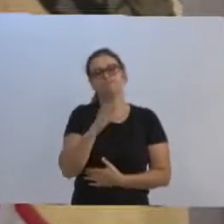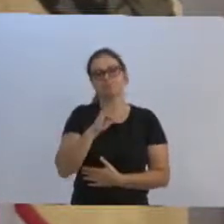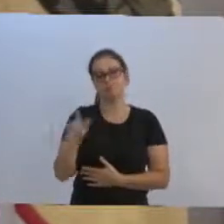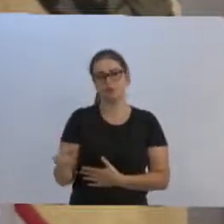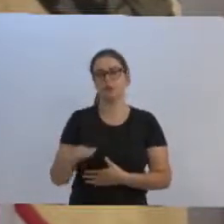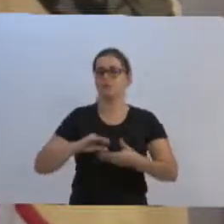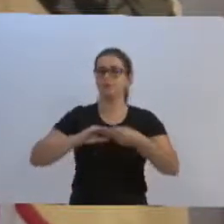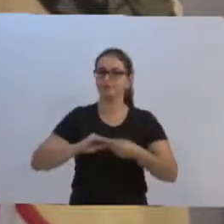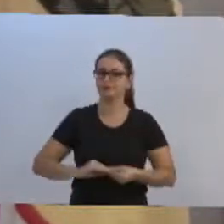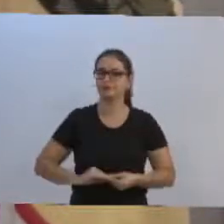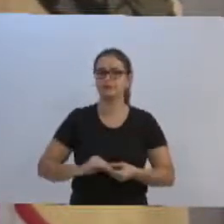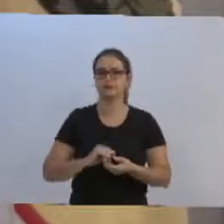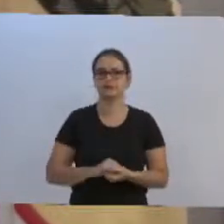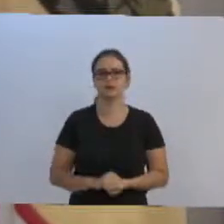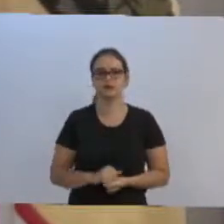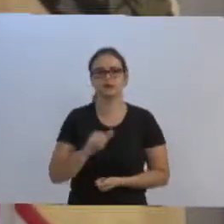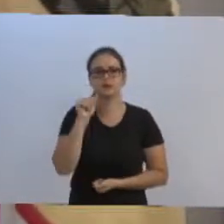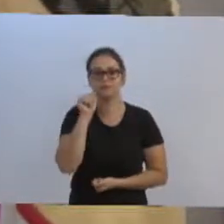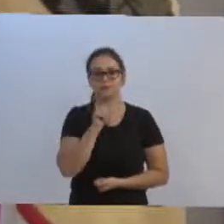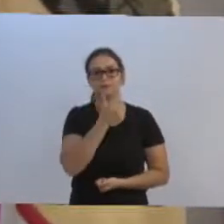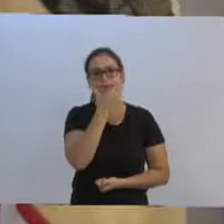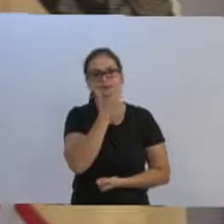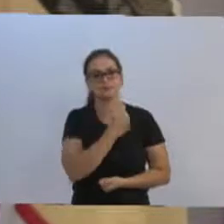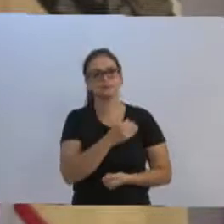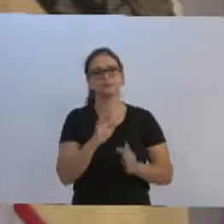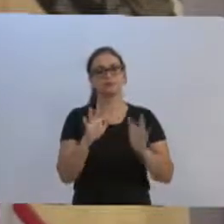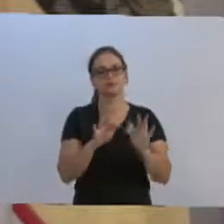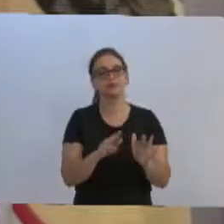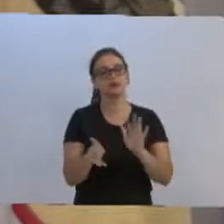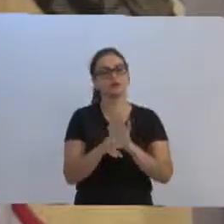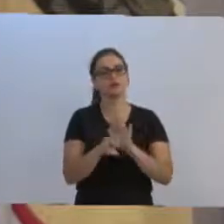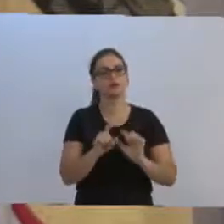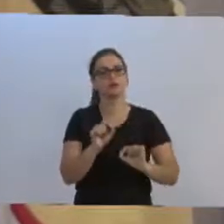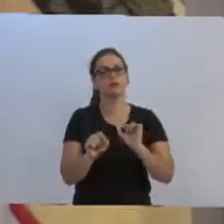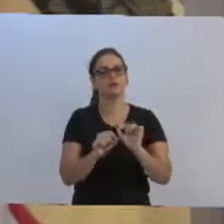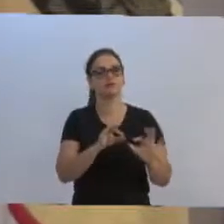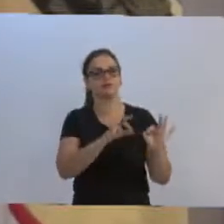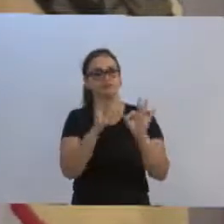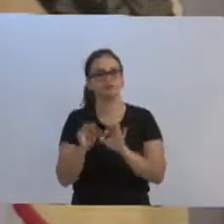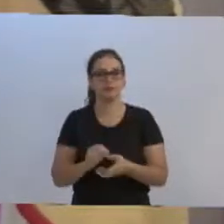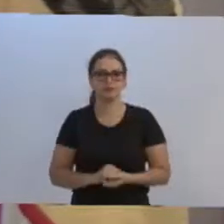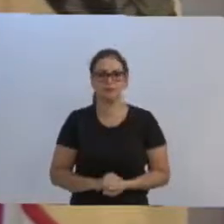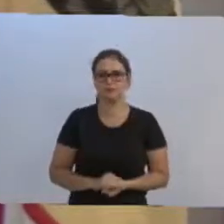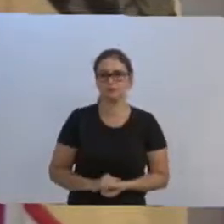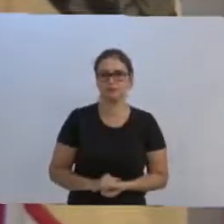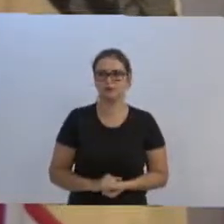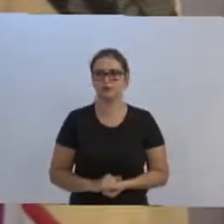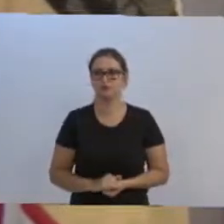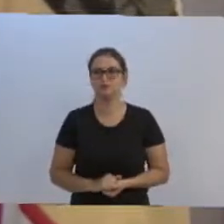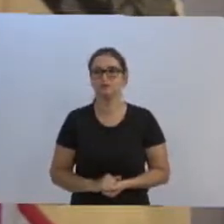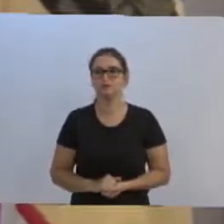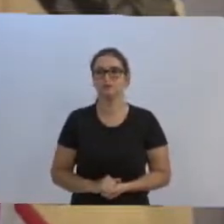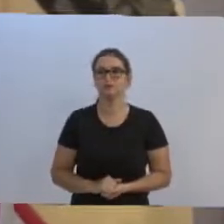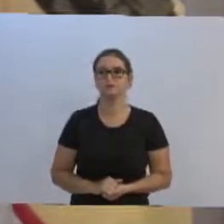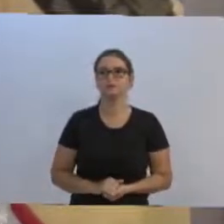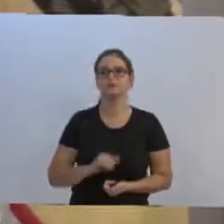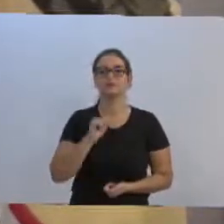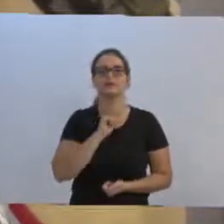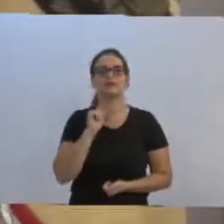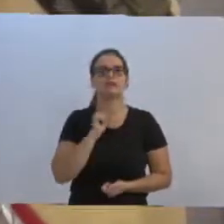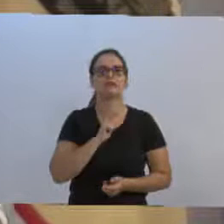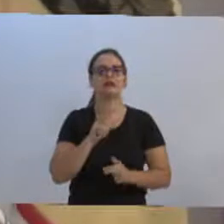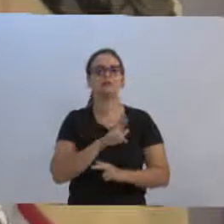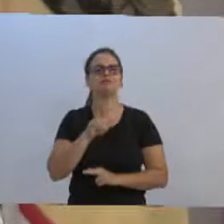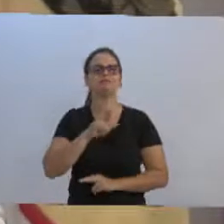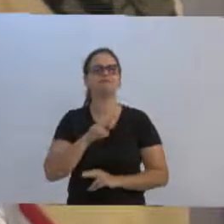que nos honram, nos acompanhando em seus lares. Colegas, tem um rifão popular